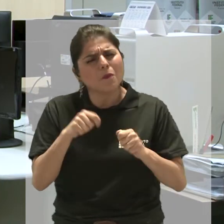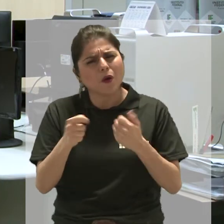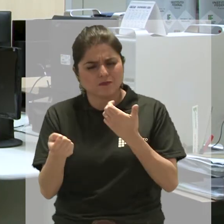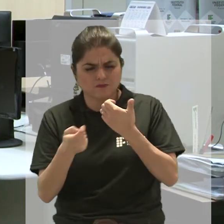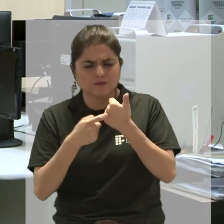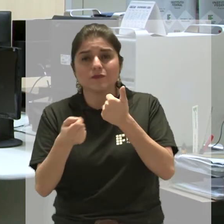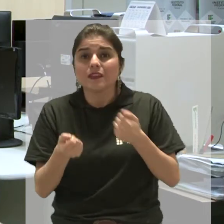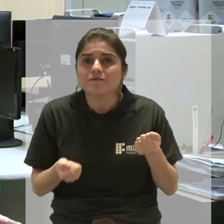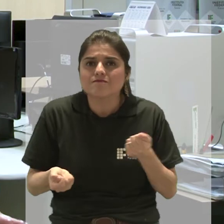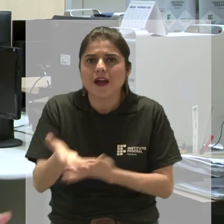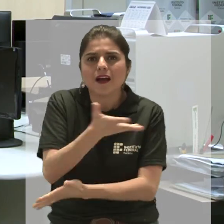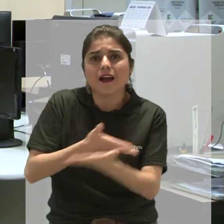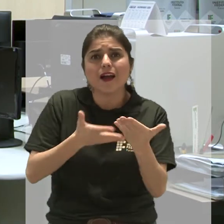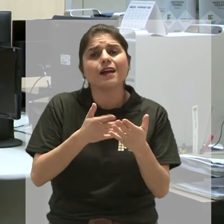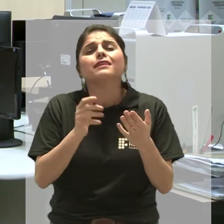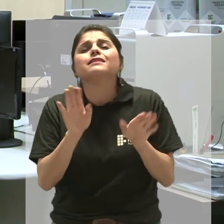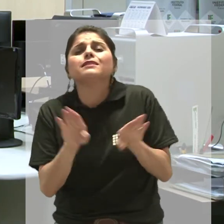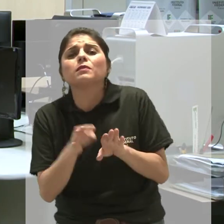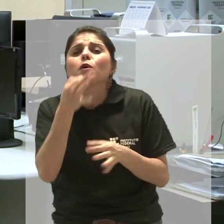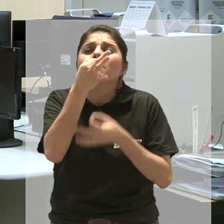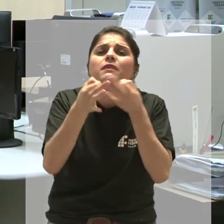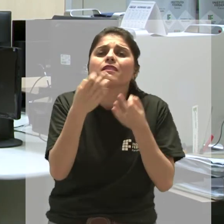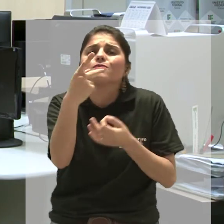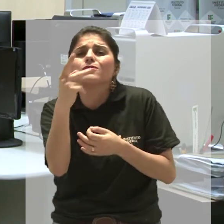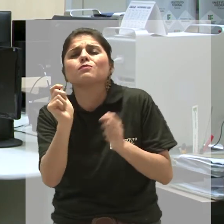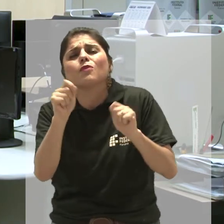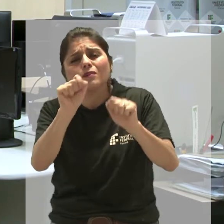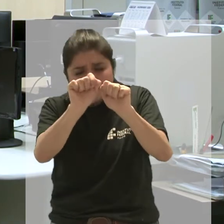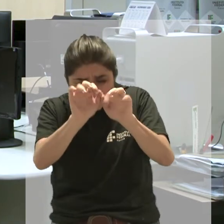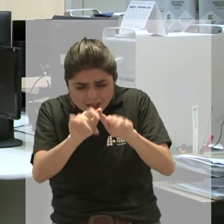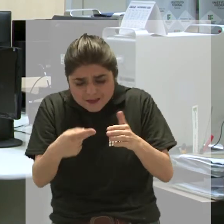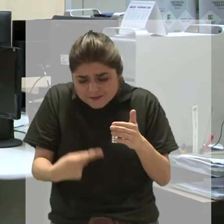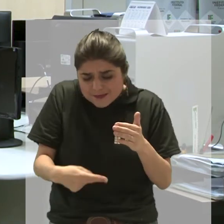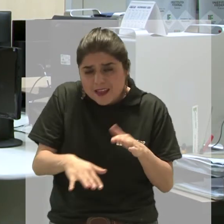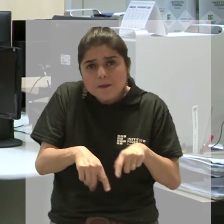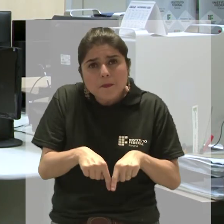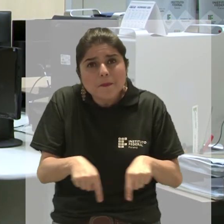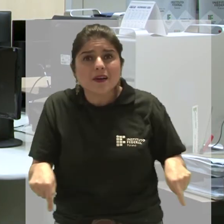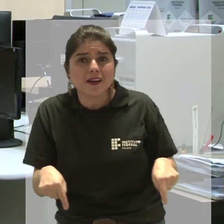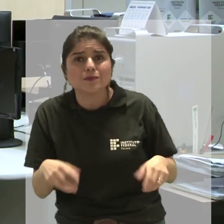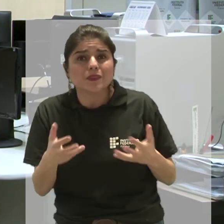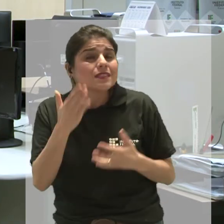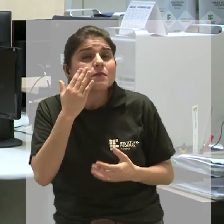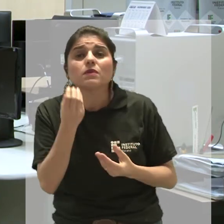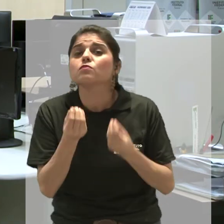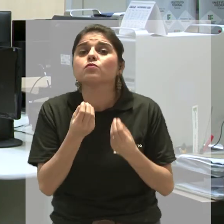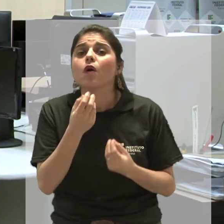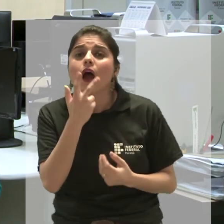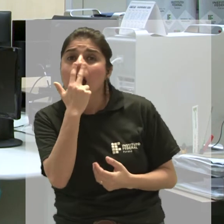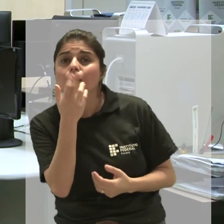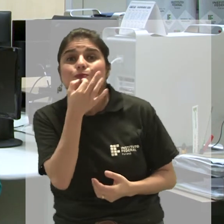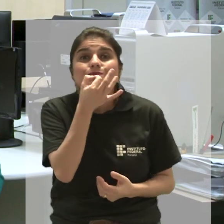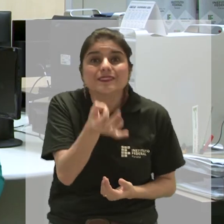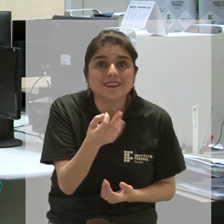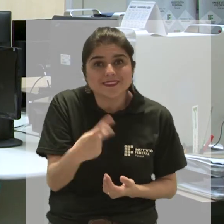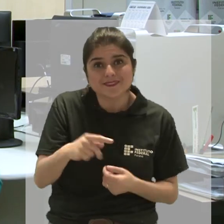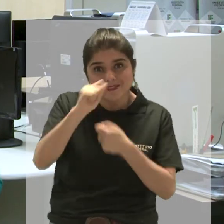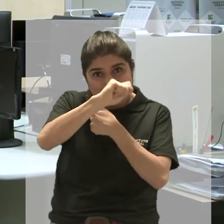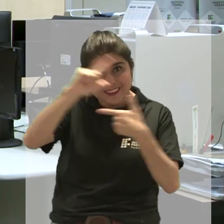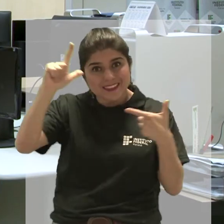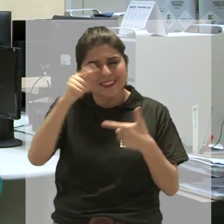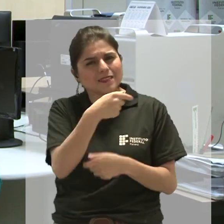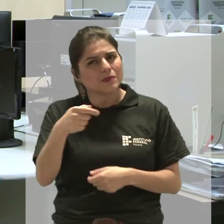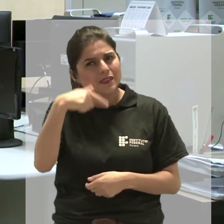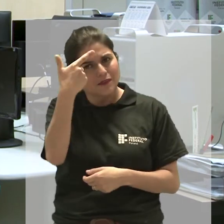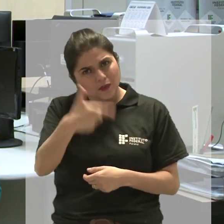dê um curtir, compartilhe e o mais importante, deixe o seu comentário aqui embaixo para a gente saber aí o que você está achando do Se Liga!